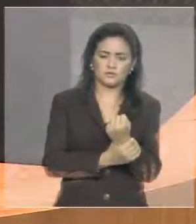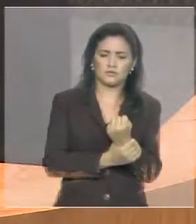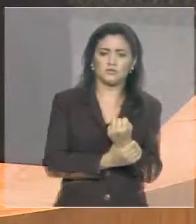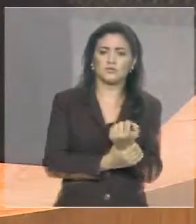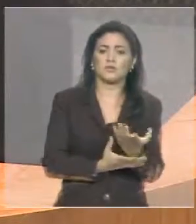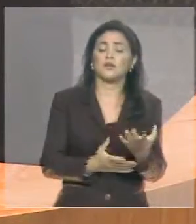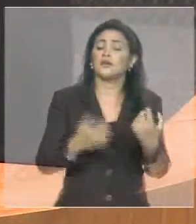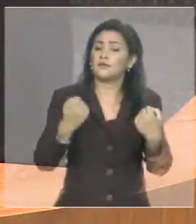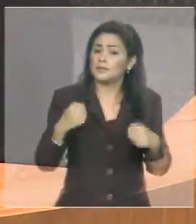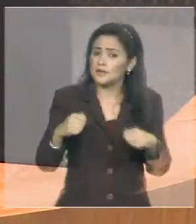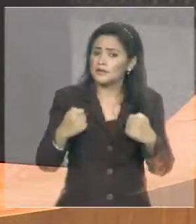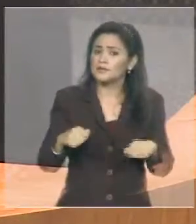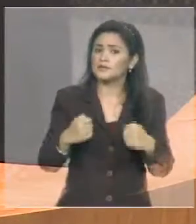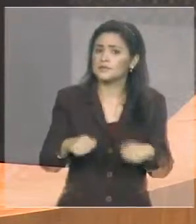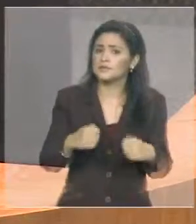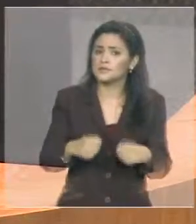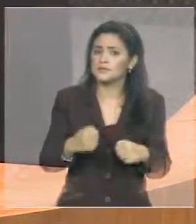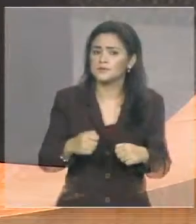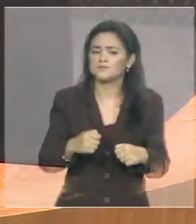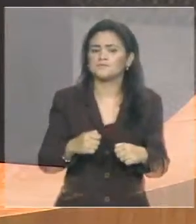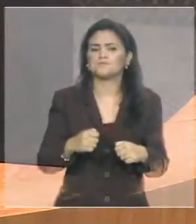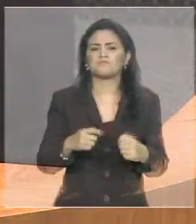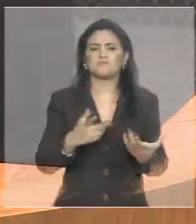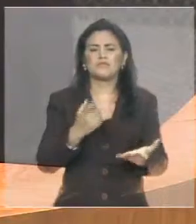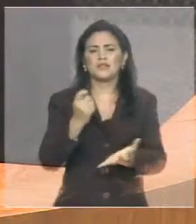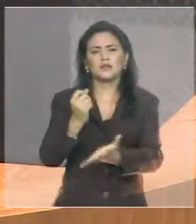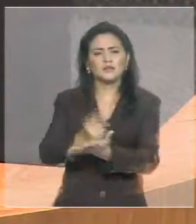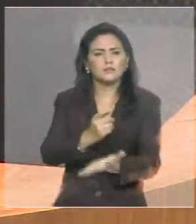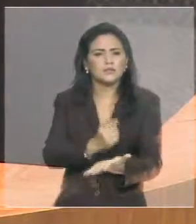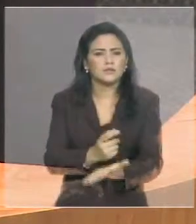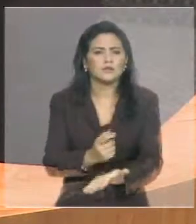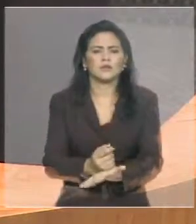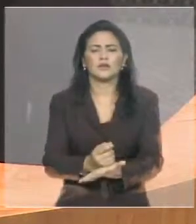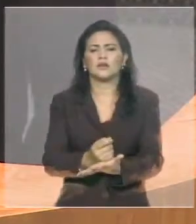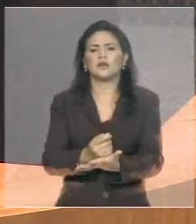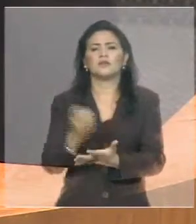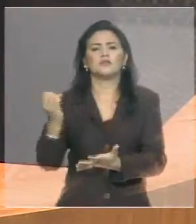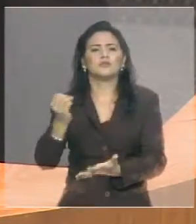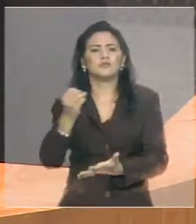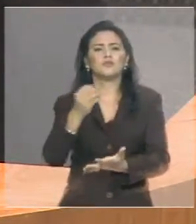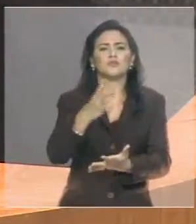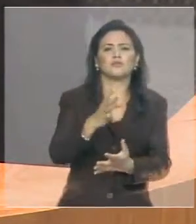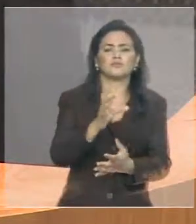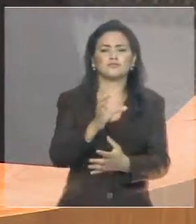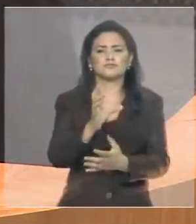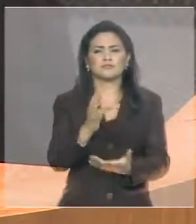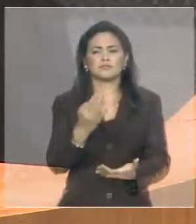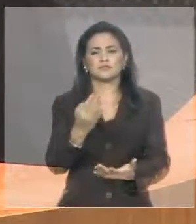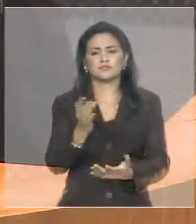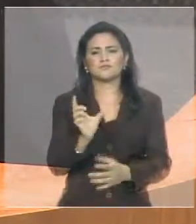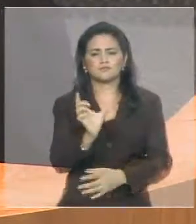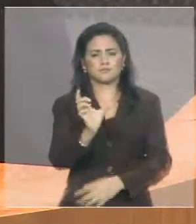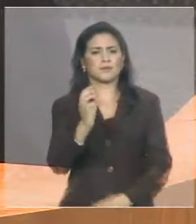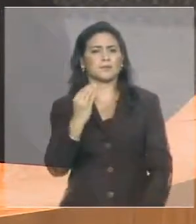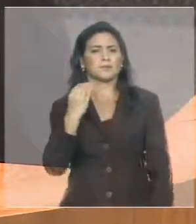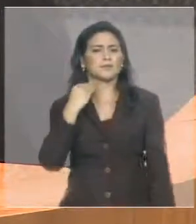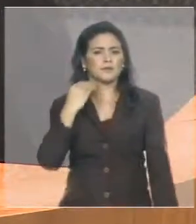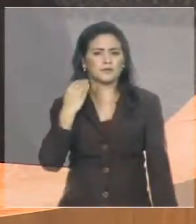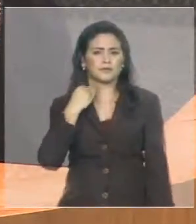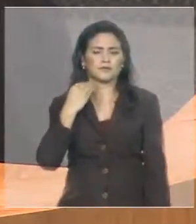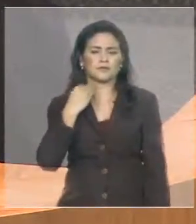apoio, que é poder realmente coibir essa ação através da inutilização das cédulas, quer seja com